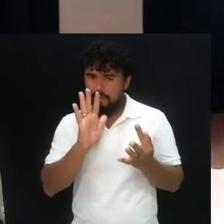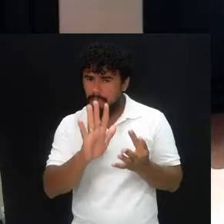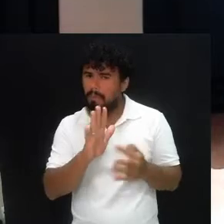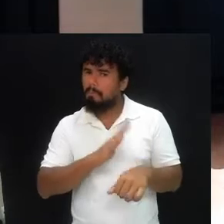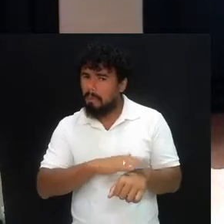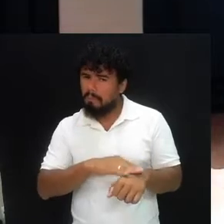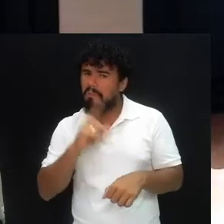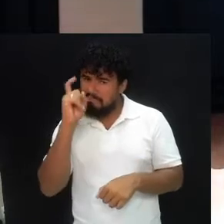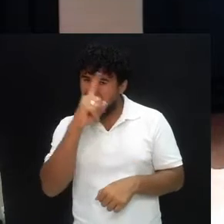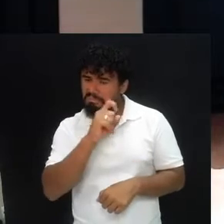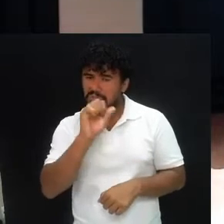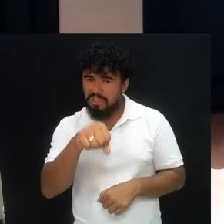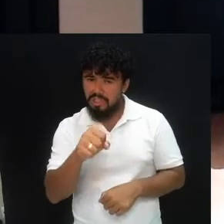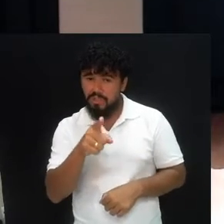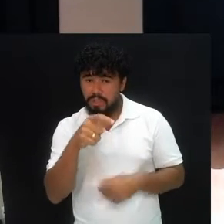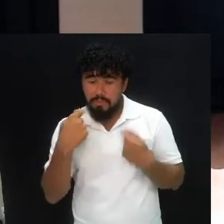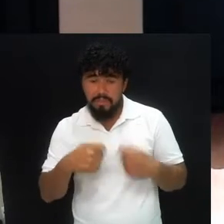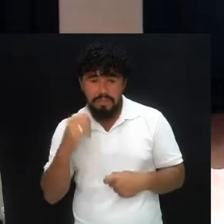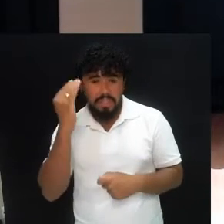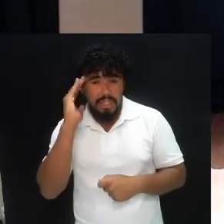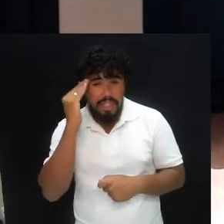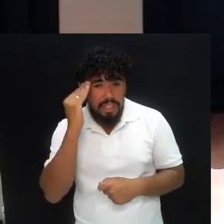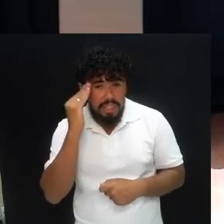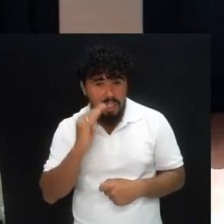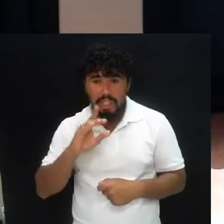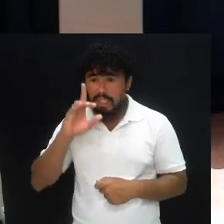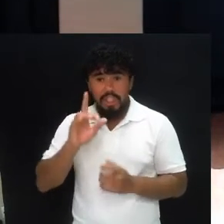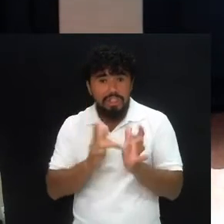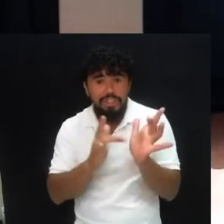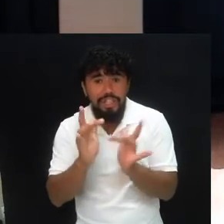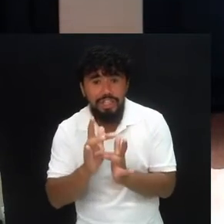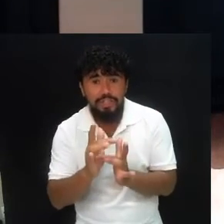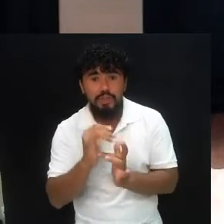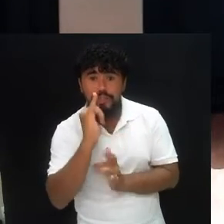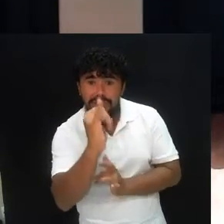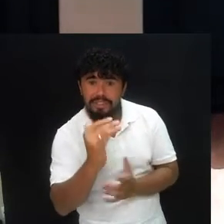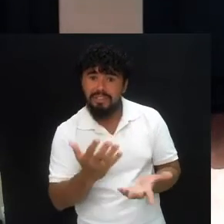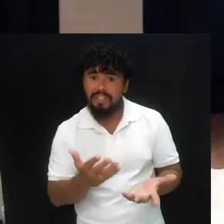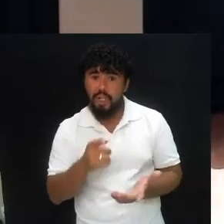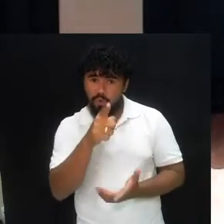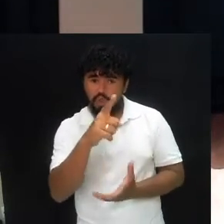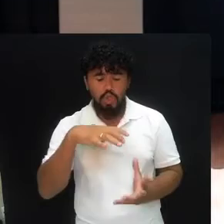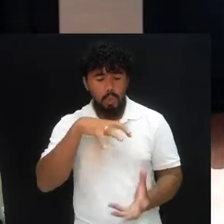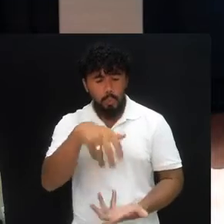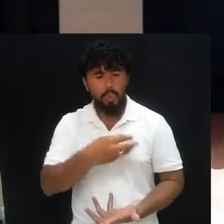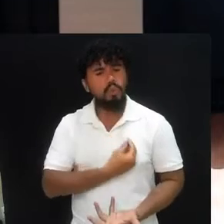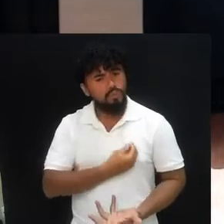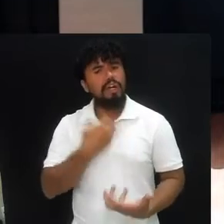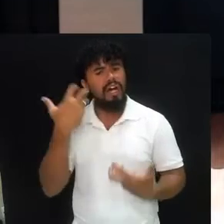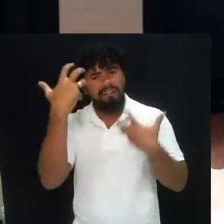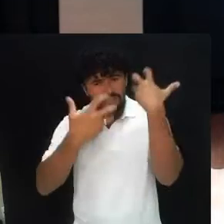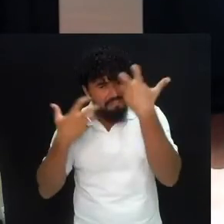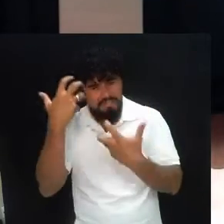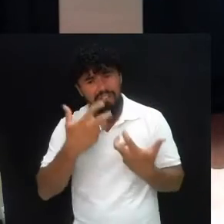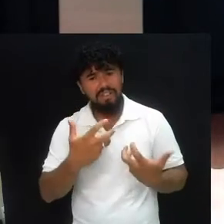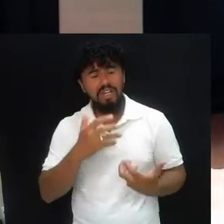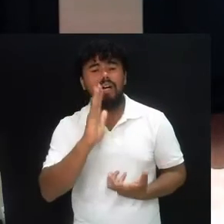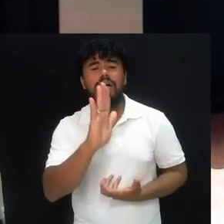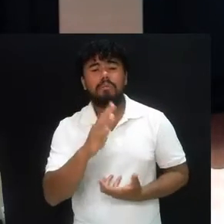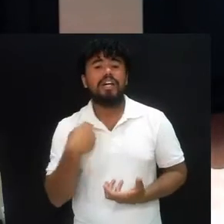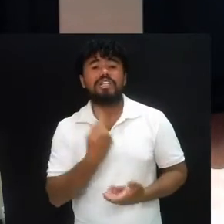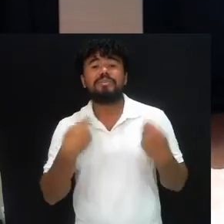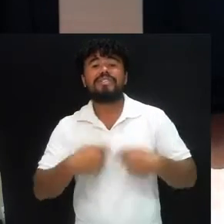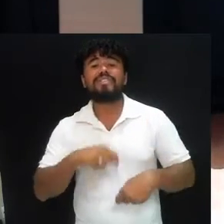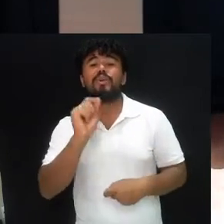Você precisa entender as palavras do nosso mestre. Foi Jesus quem disse, no mundo você terá aflições. Mas o que é nós